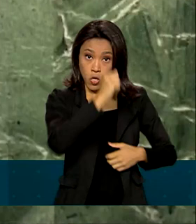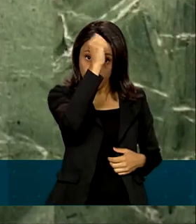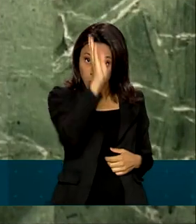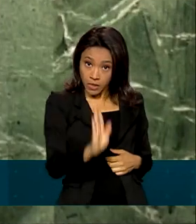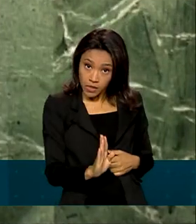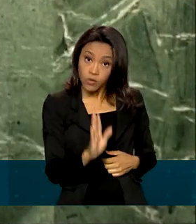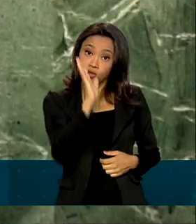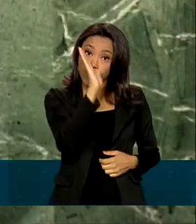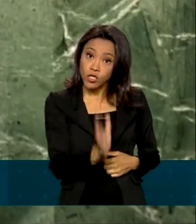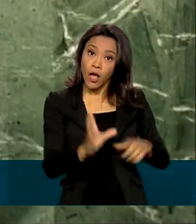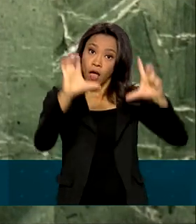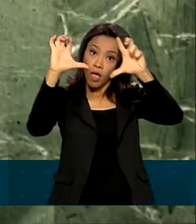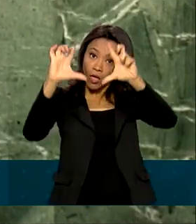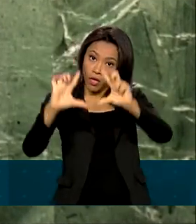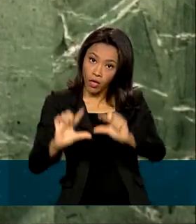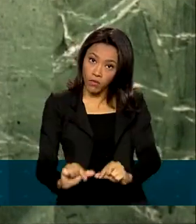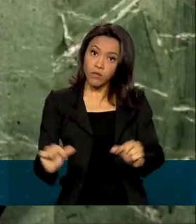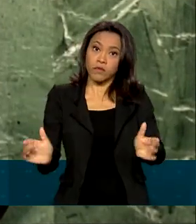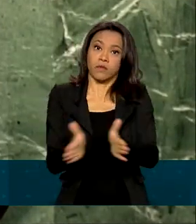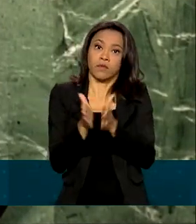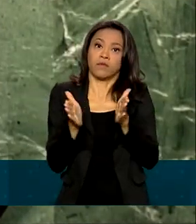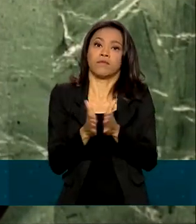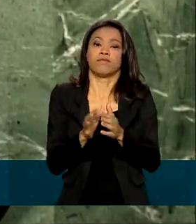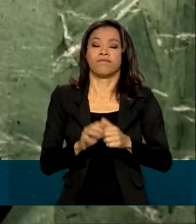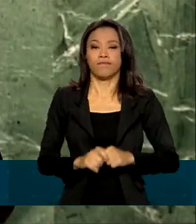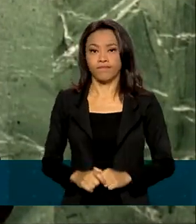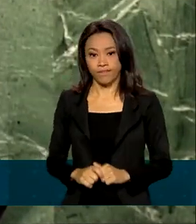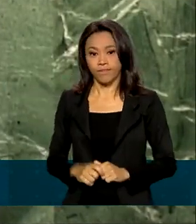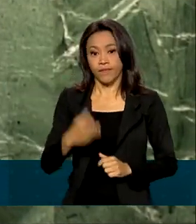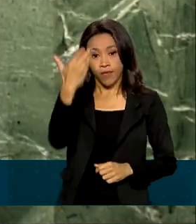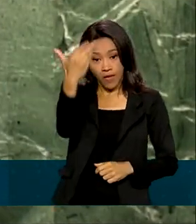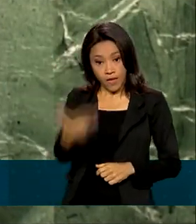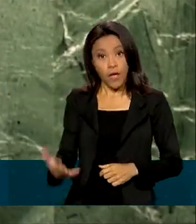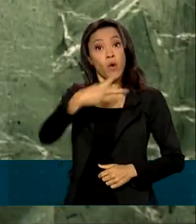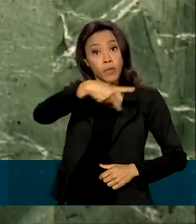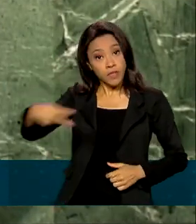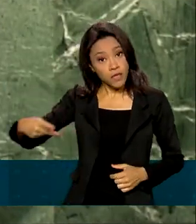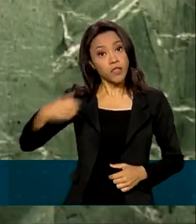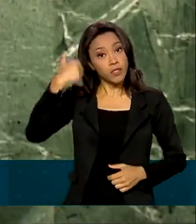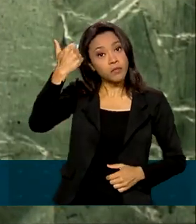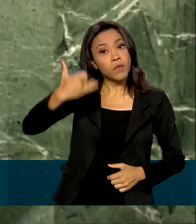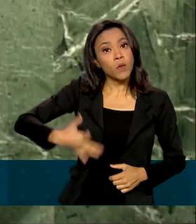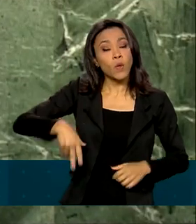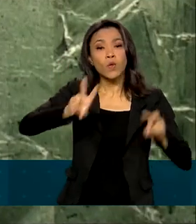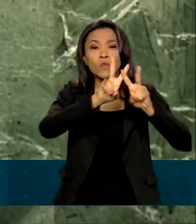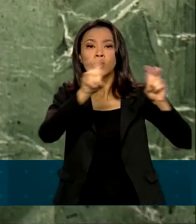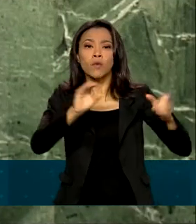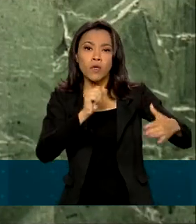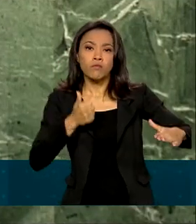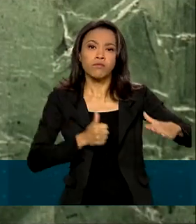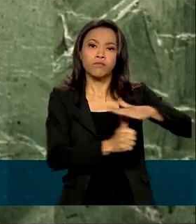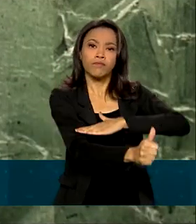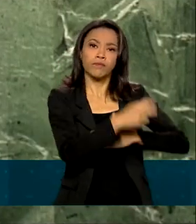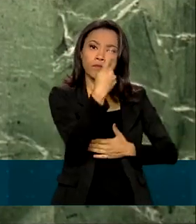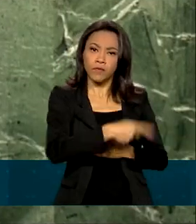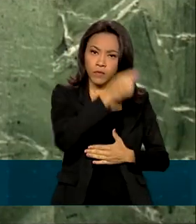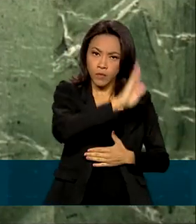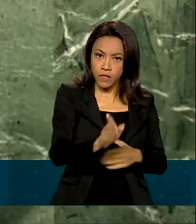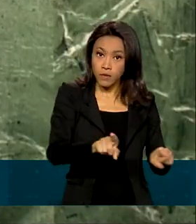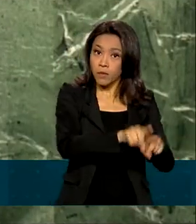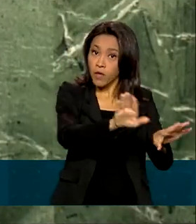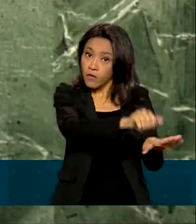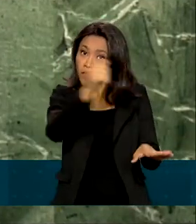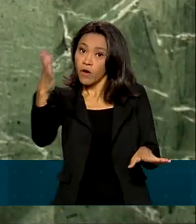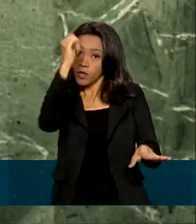a cair de forma acentuada. O presidente falou sobre investimentos internos e externos e lembrou que o